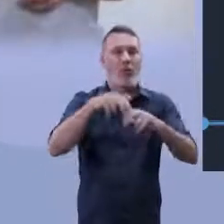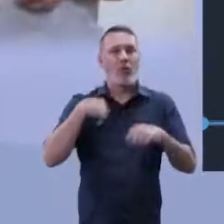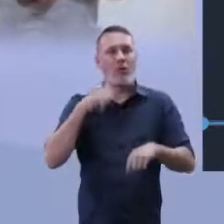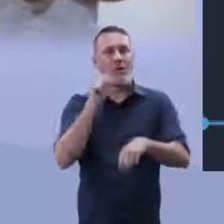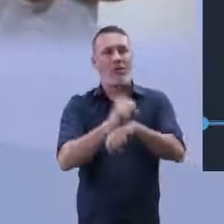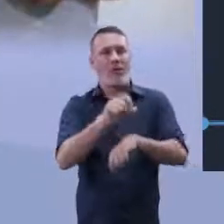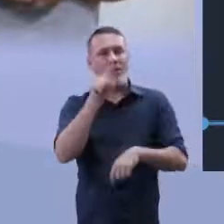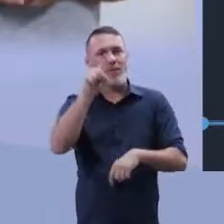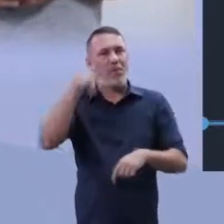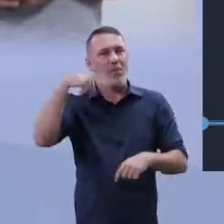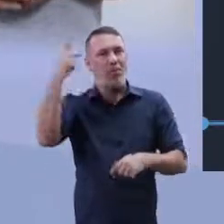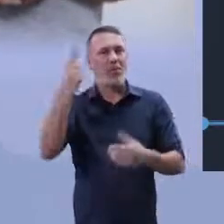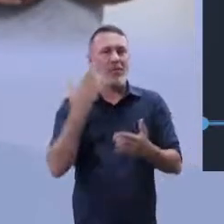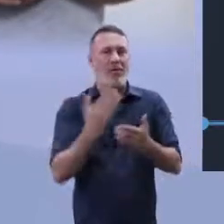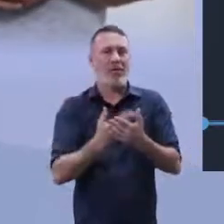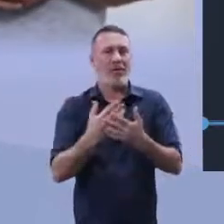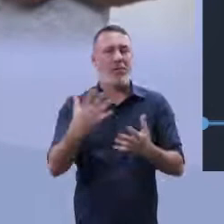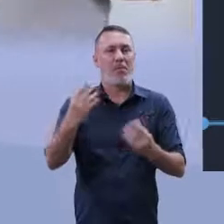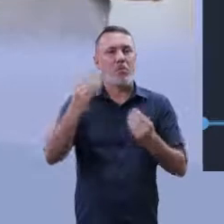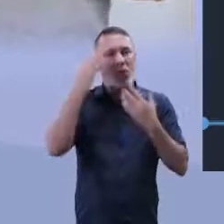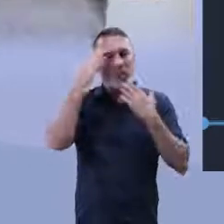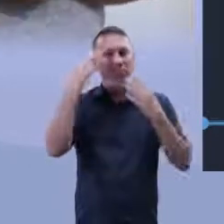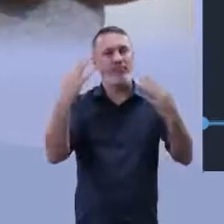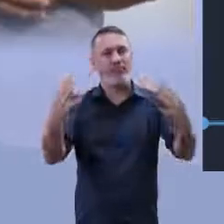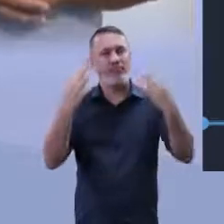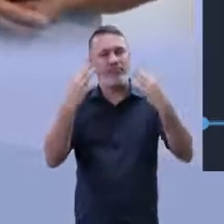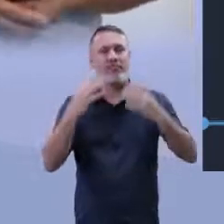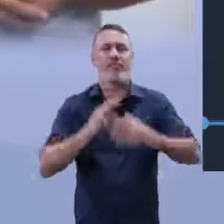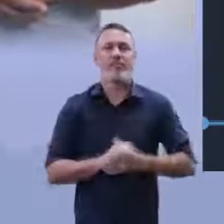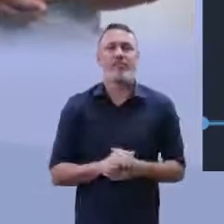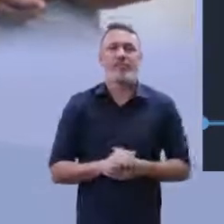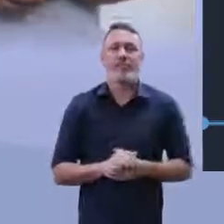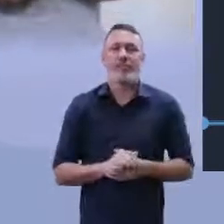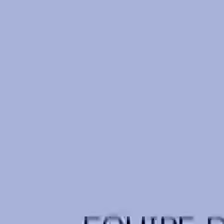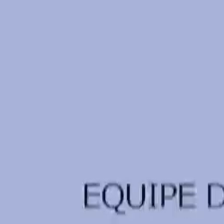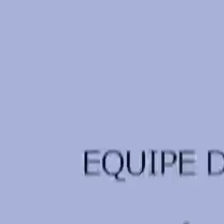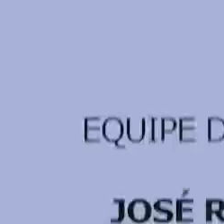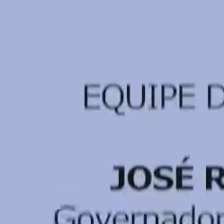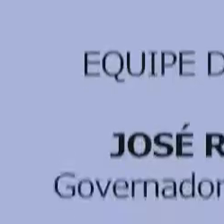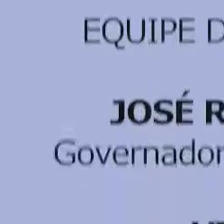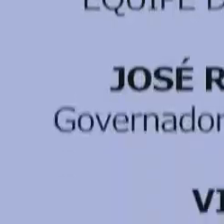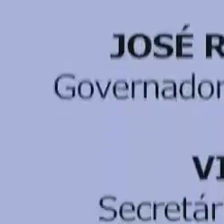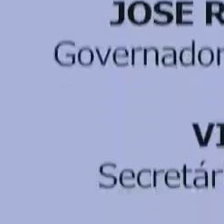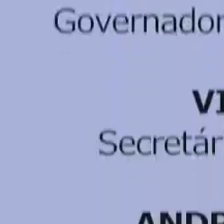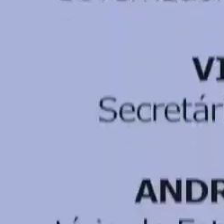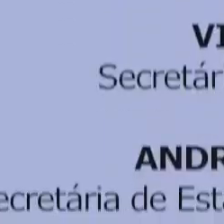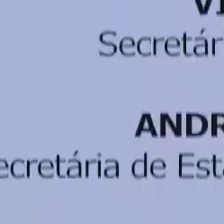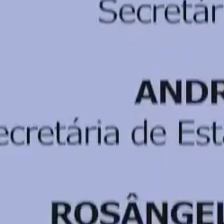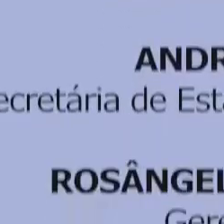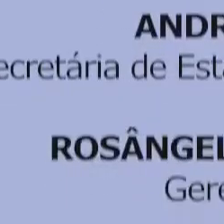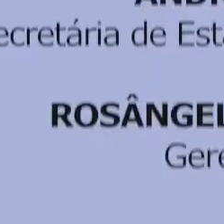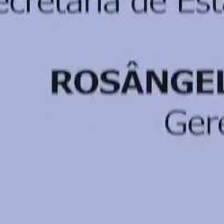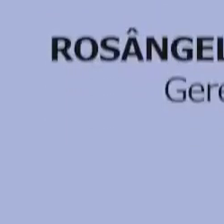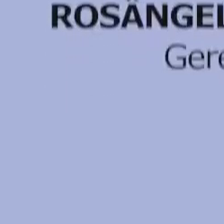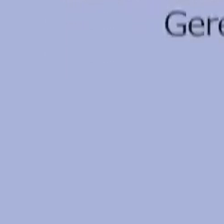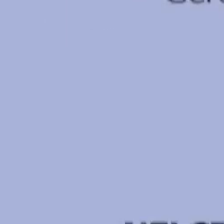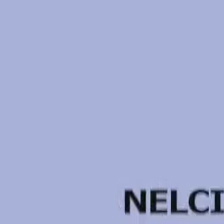aluno, eu aguardo você na nossa próxima aula e muito obrigado pela sua participação. O que é o mercado de trabalho?